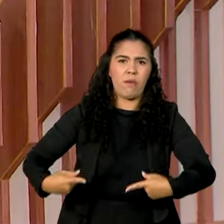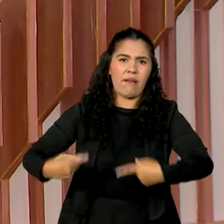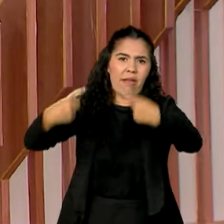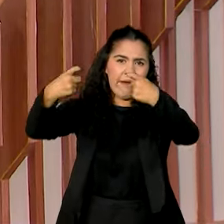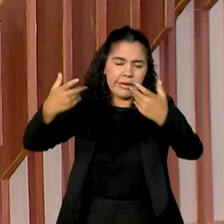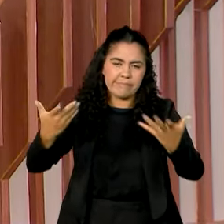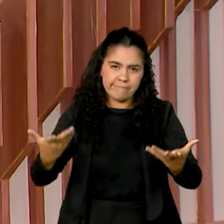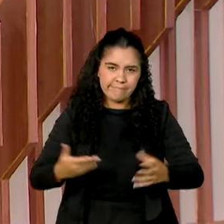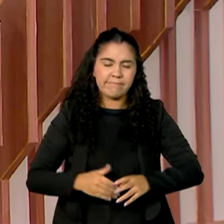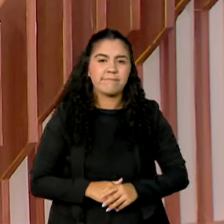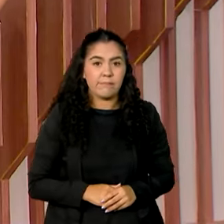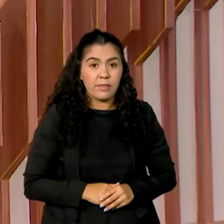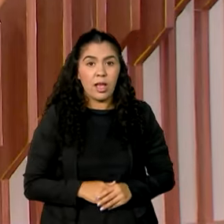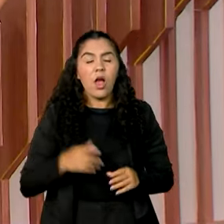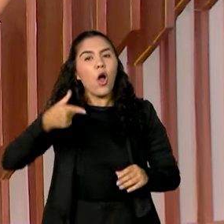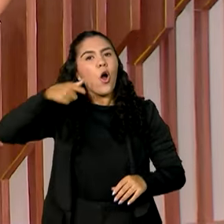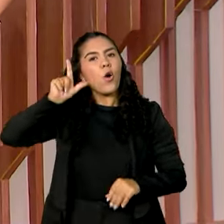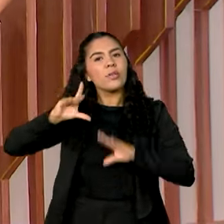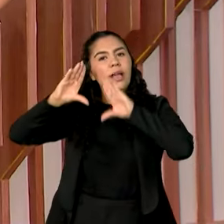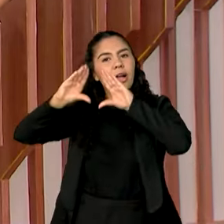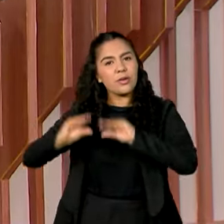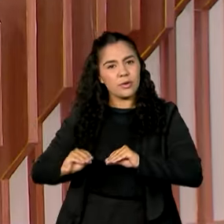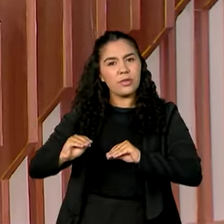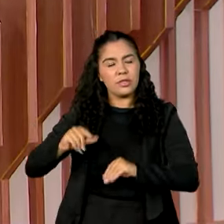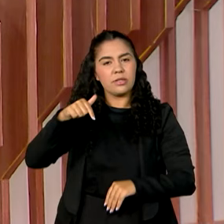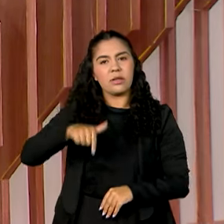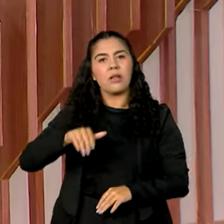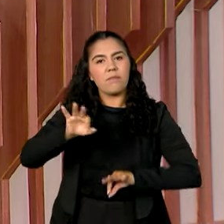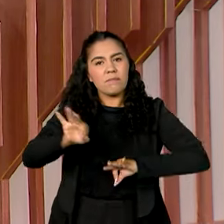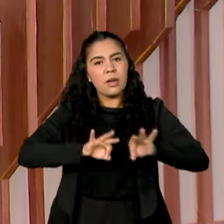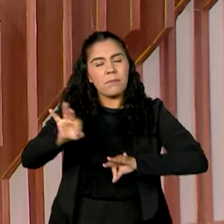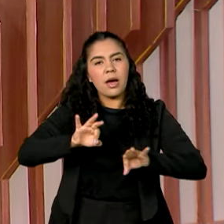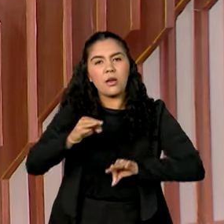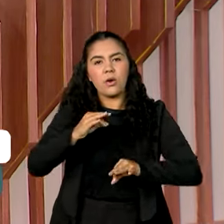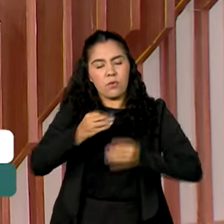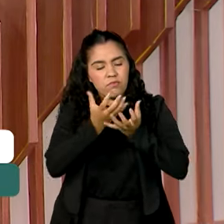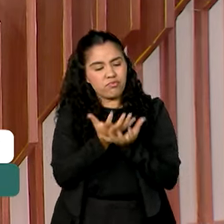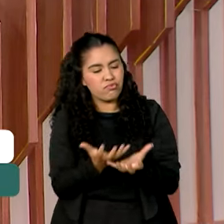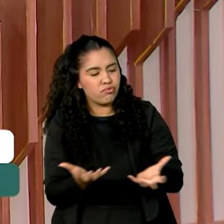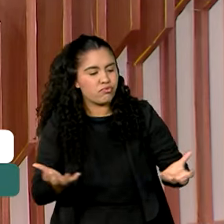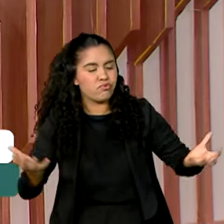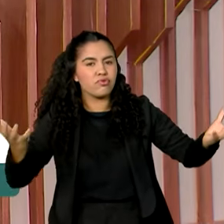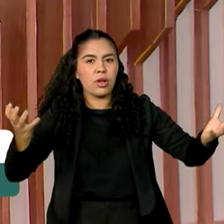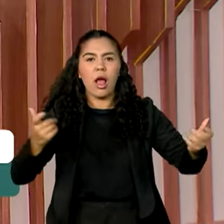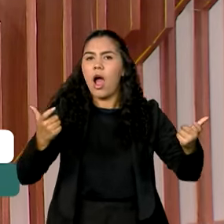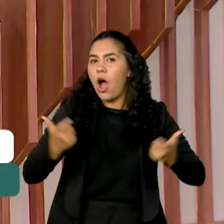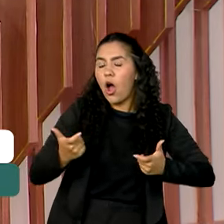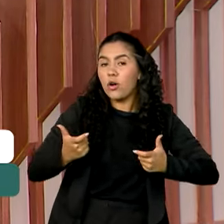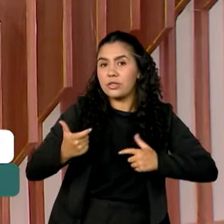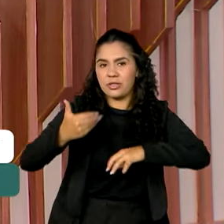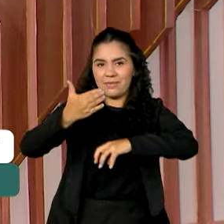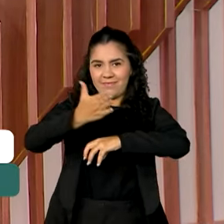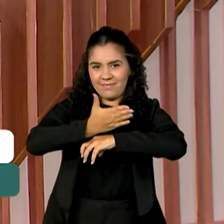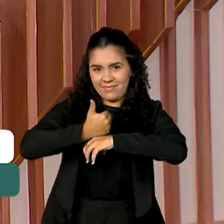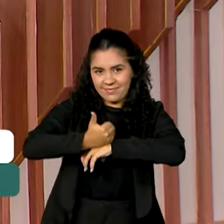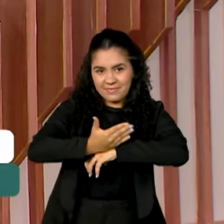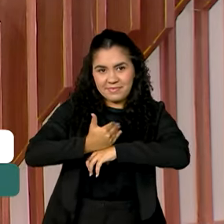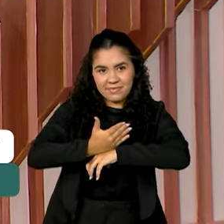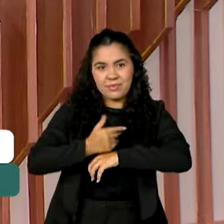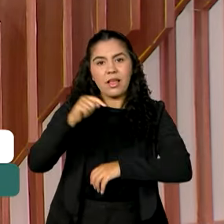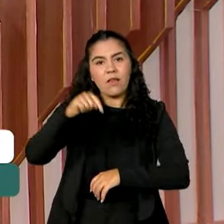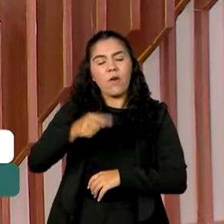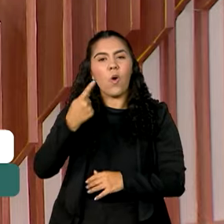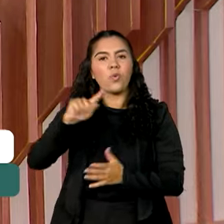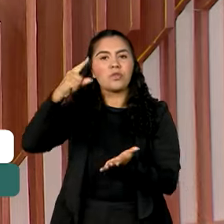A noite, governo brasileiro ofereceu um jantar ao presidente chinês no Palácio do Itamaraty. O encontro foi o último